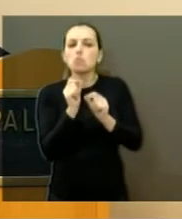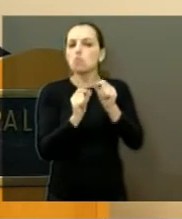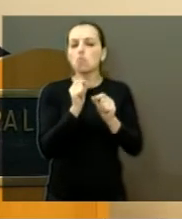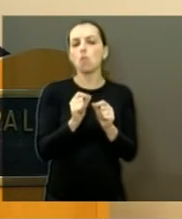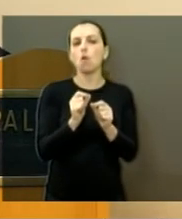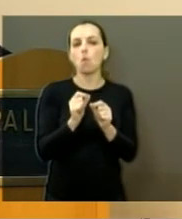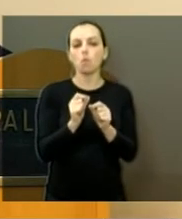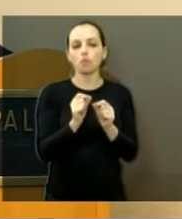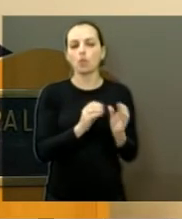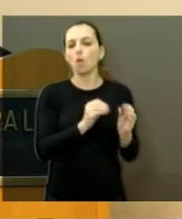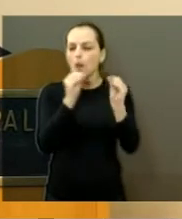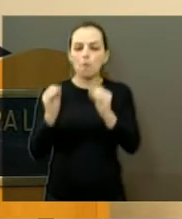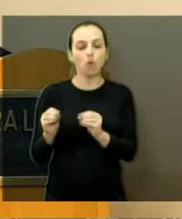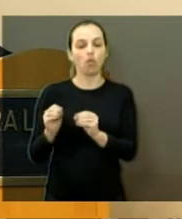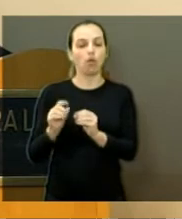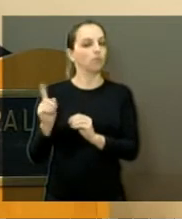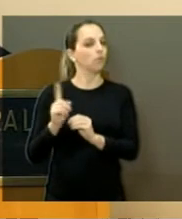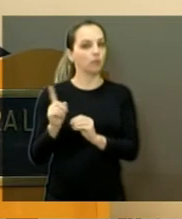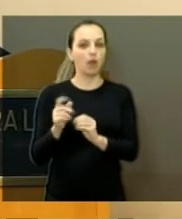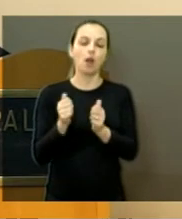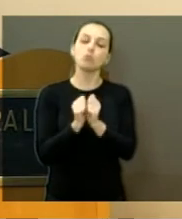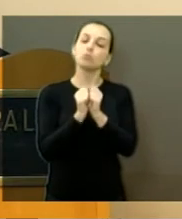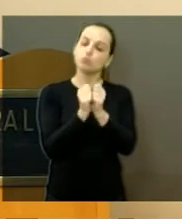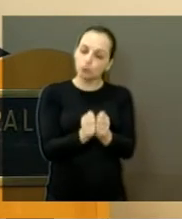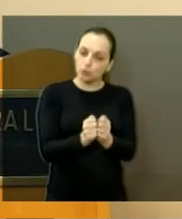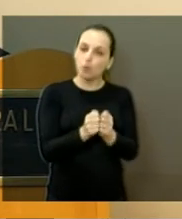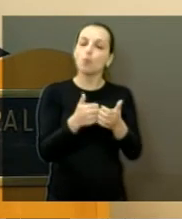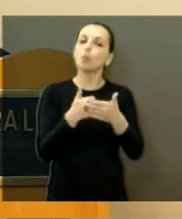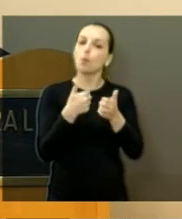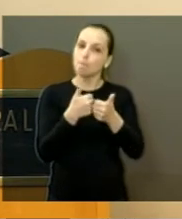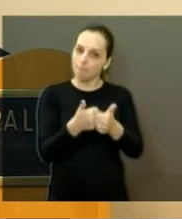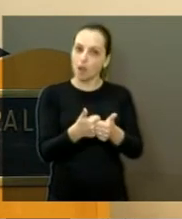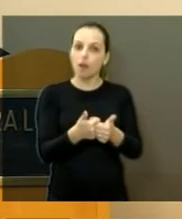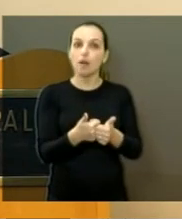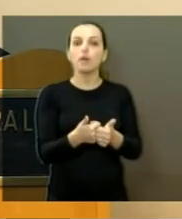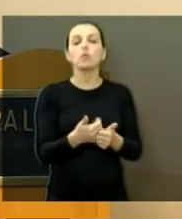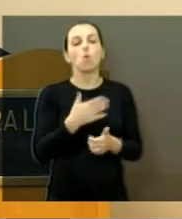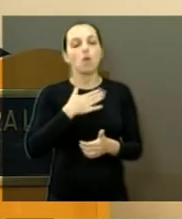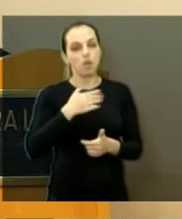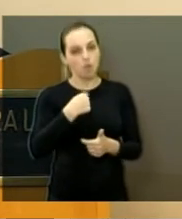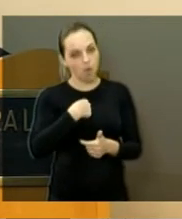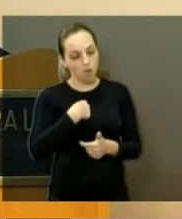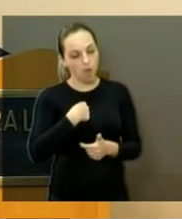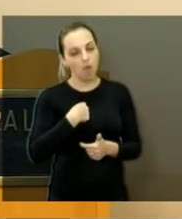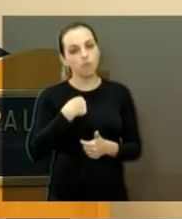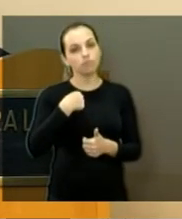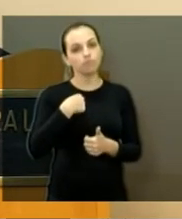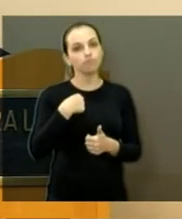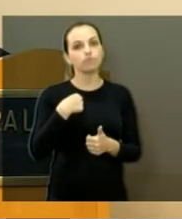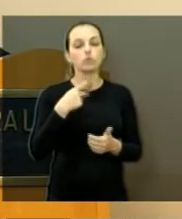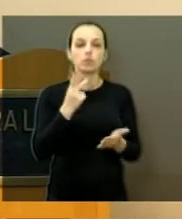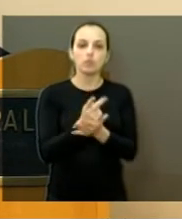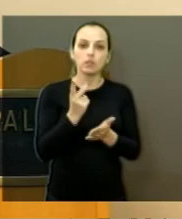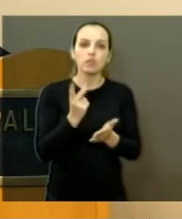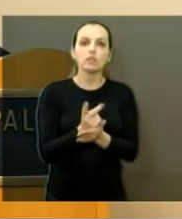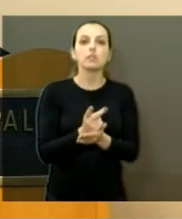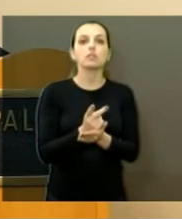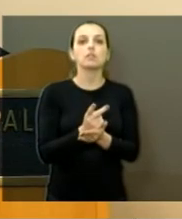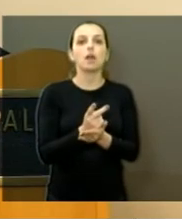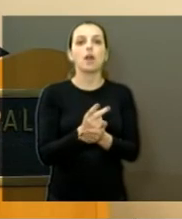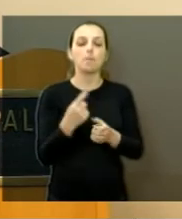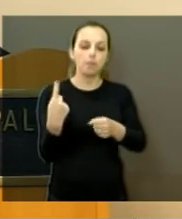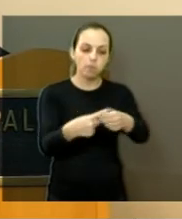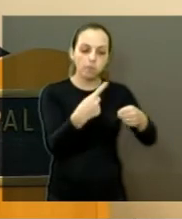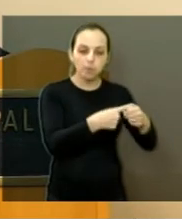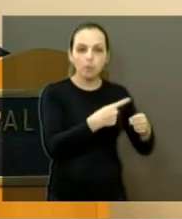não vai mudar daqui? Eu falo, não, lógico que não, estou perto de vocês. E o vereador Toninho do Mel, graças a Deus, anda no bairro inteiro e a população